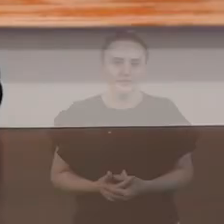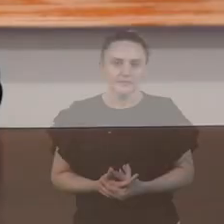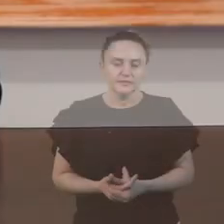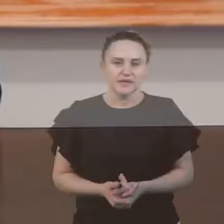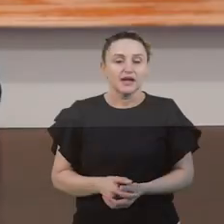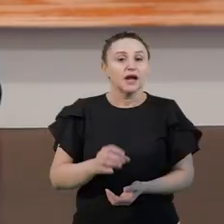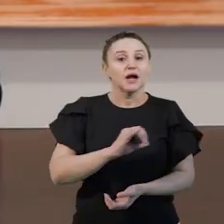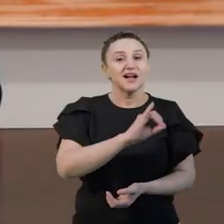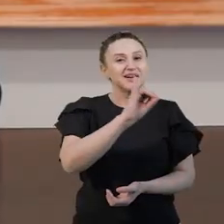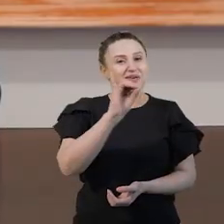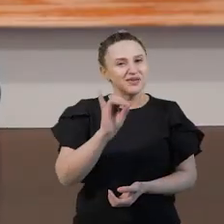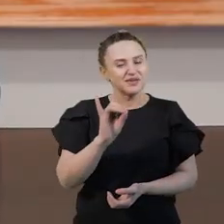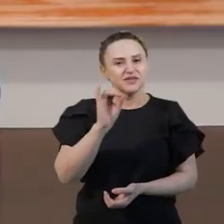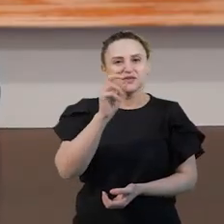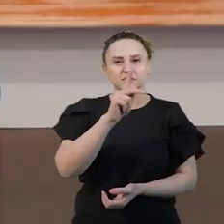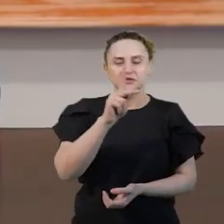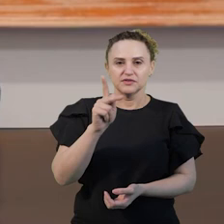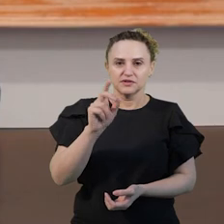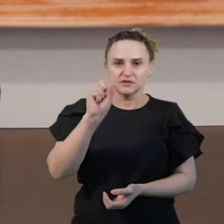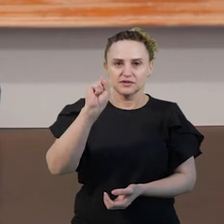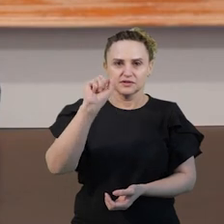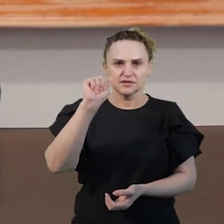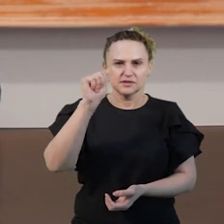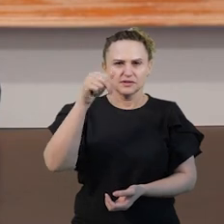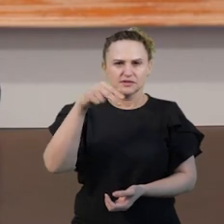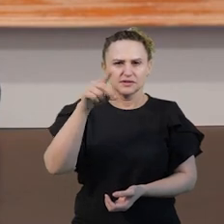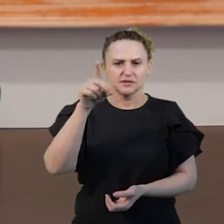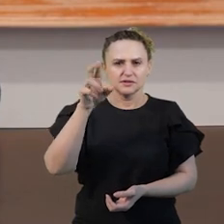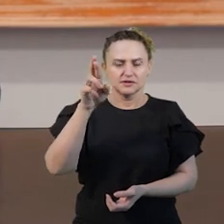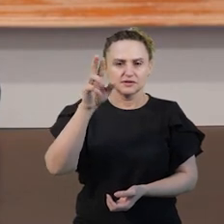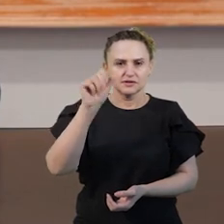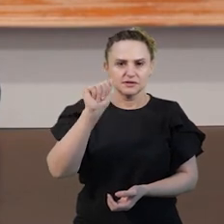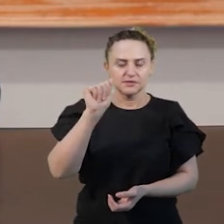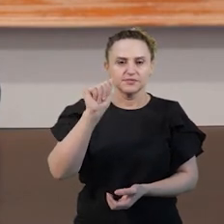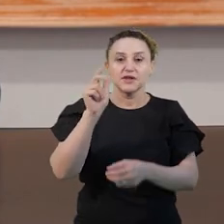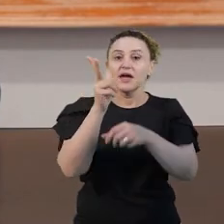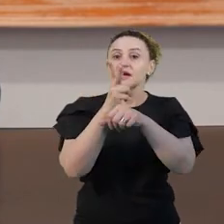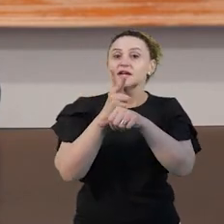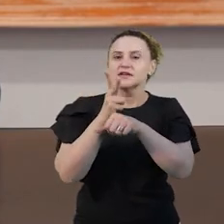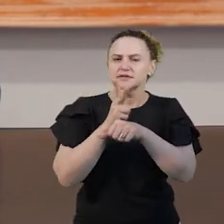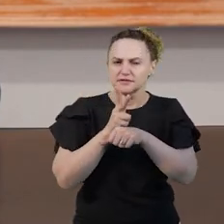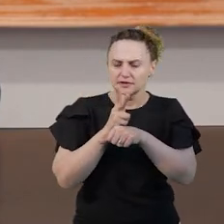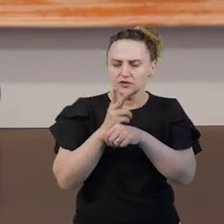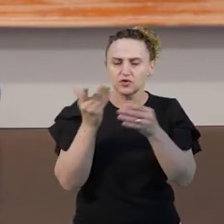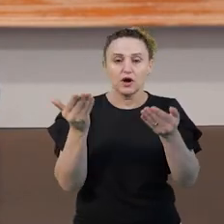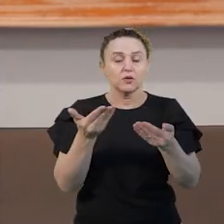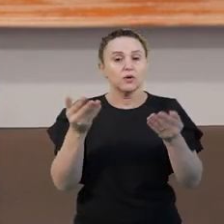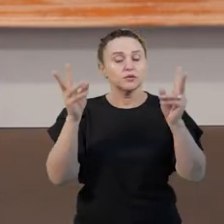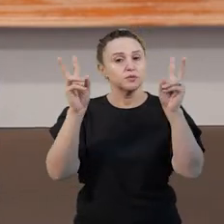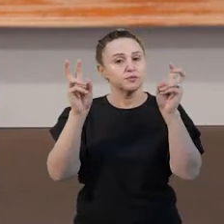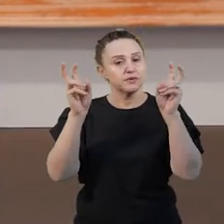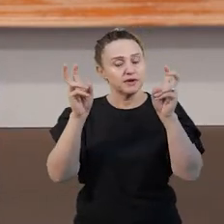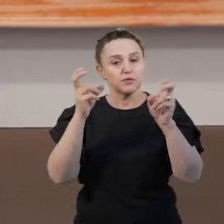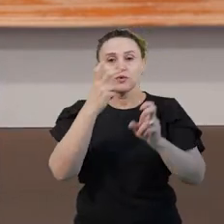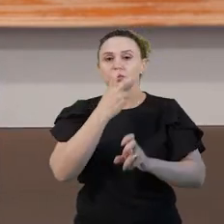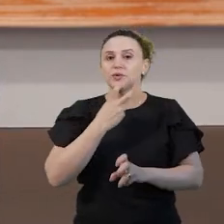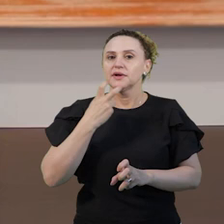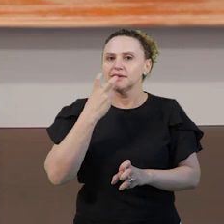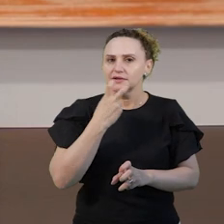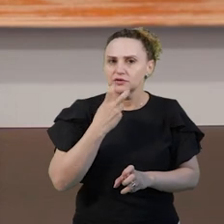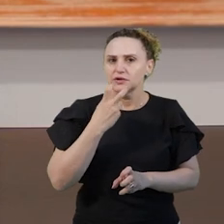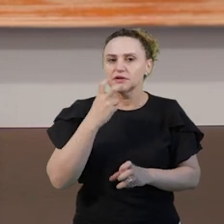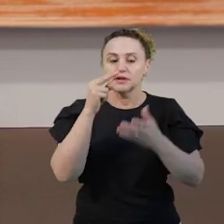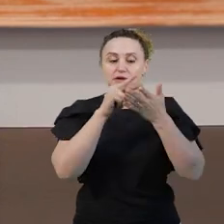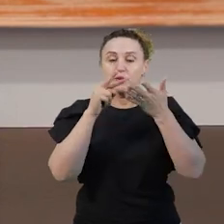Olá, eu sou a professora Sandra Pietrobon e neste vídeo estaremos trabalhando o tema Oralidade,